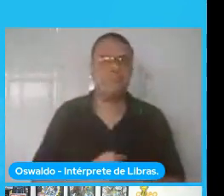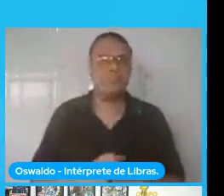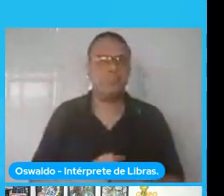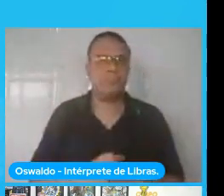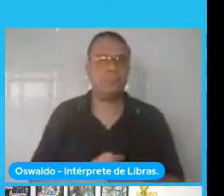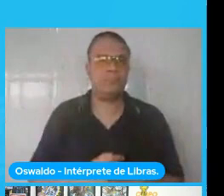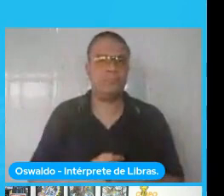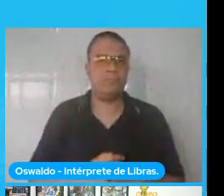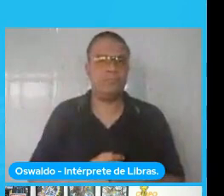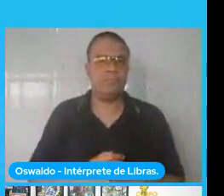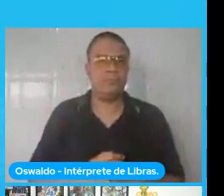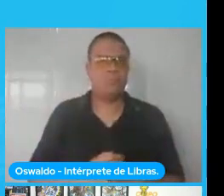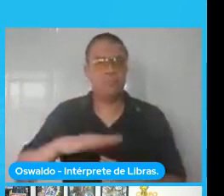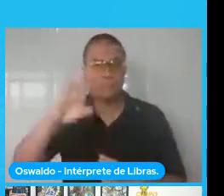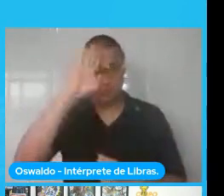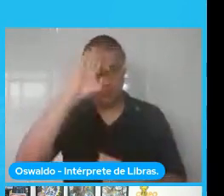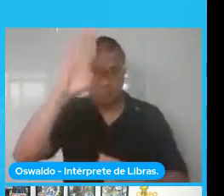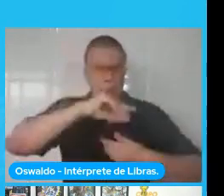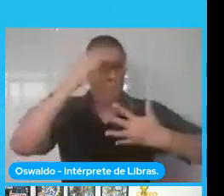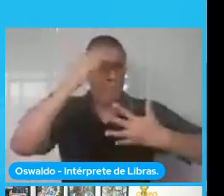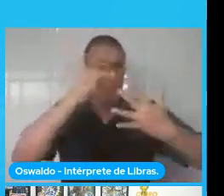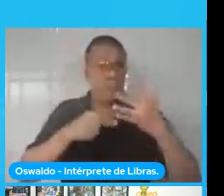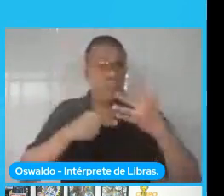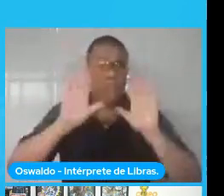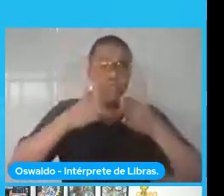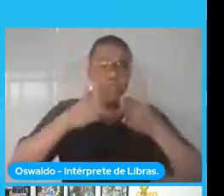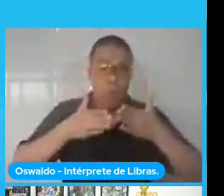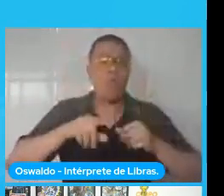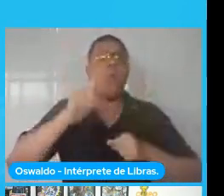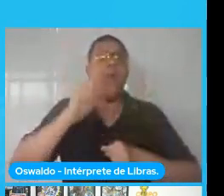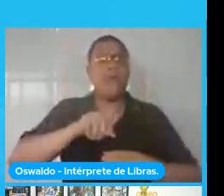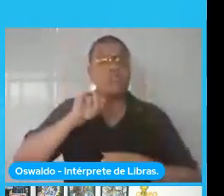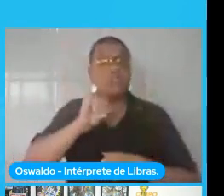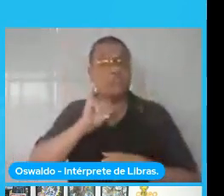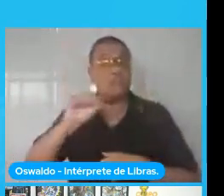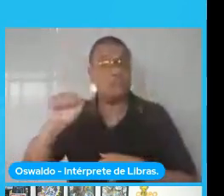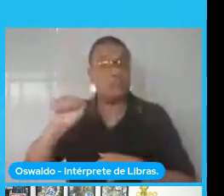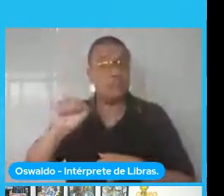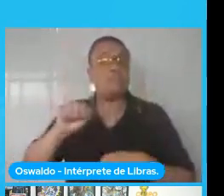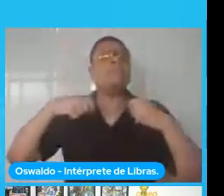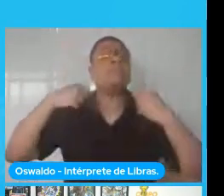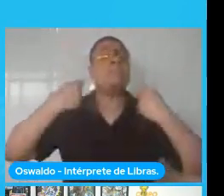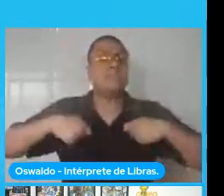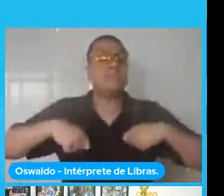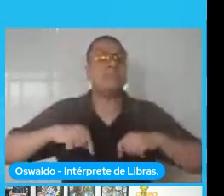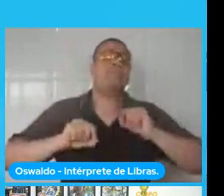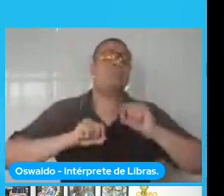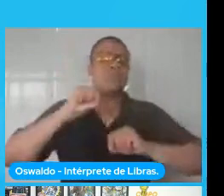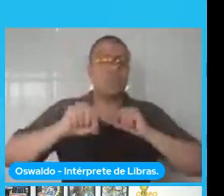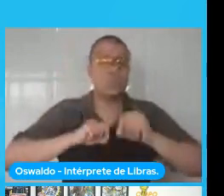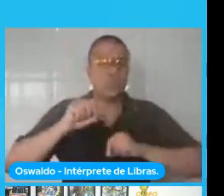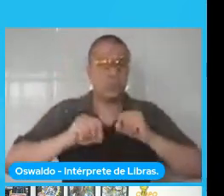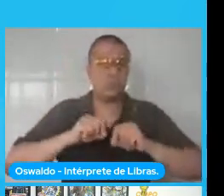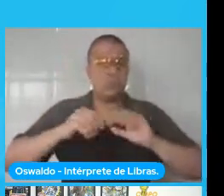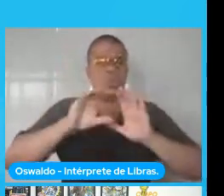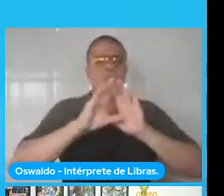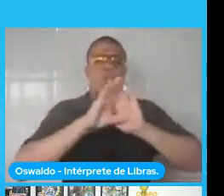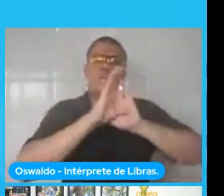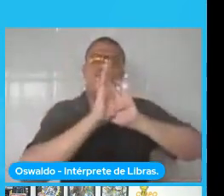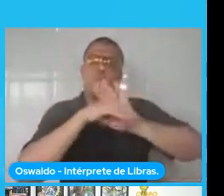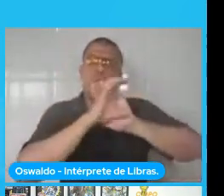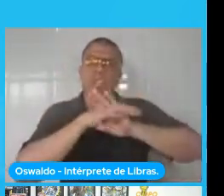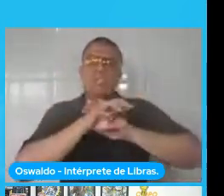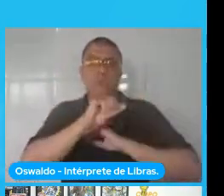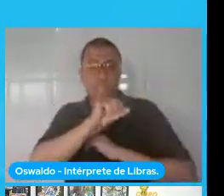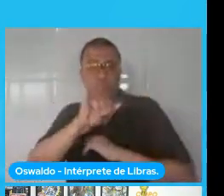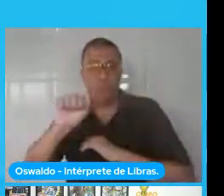O principal ponto que eu vou focar aqui é a parte de inteligência artificial, então, para isso, eu vou pular um pouco o conceito de inteligência artificial,